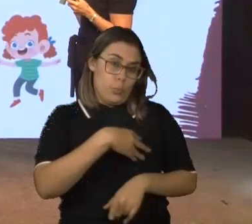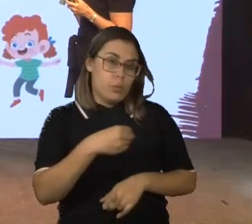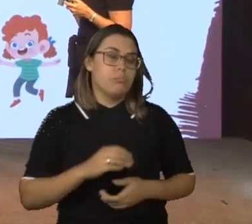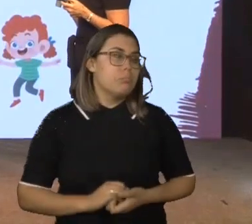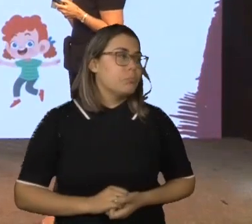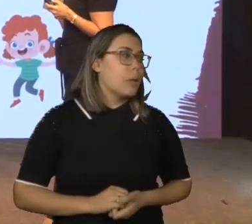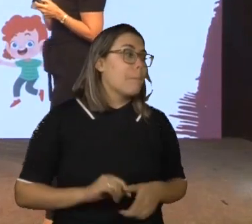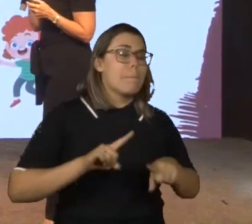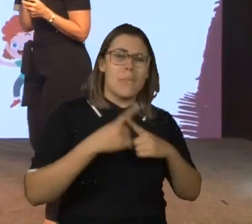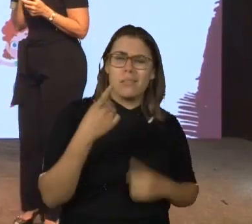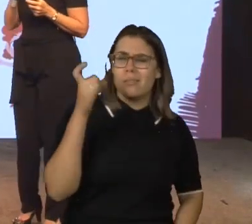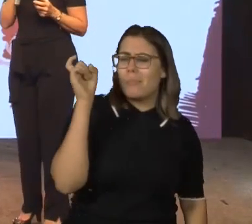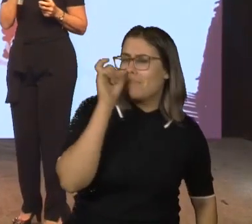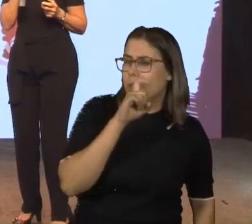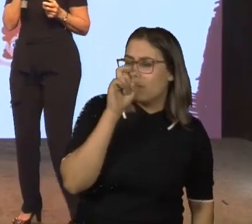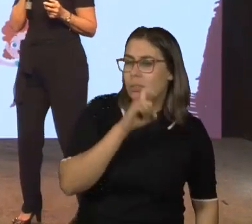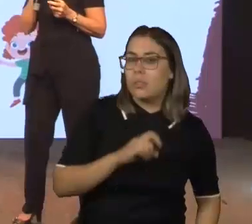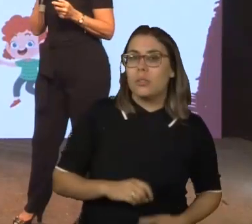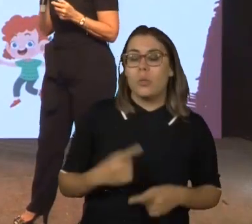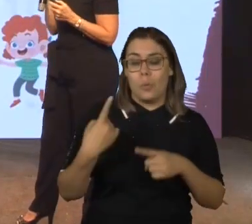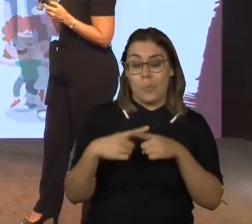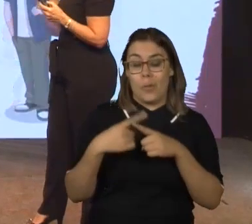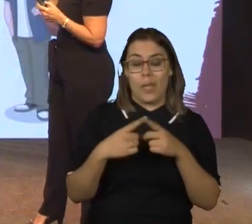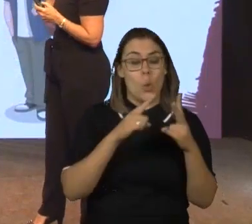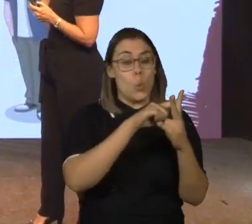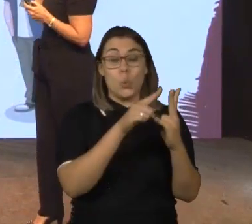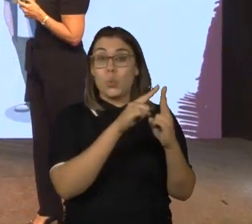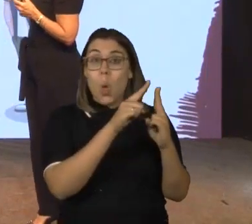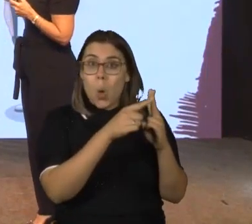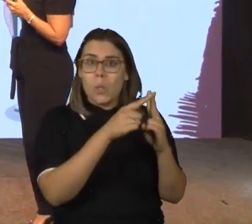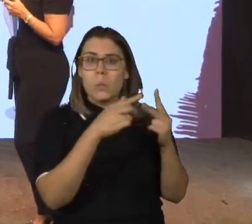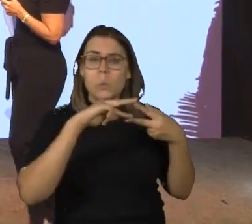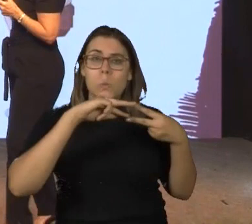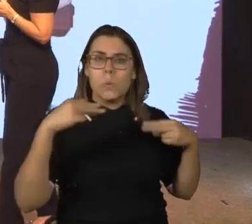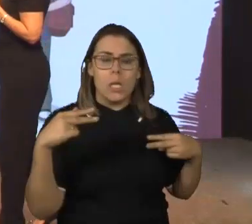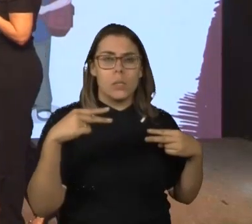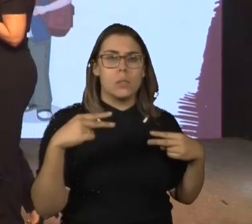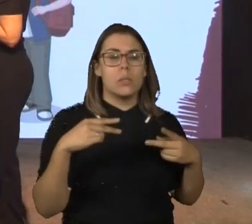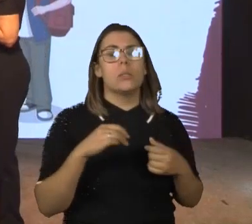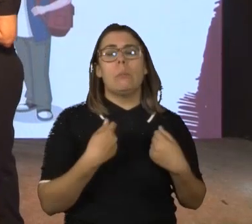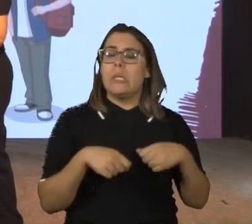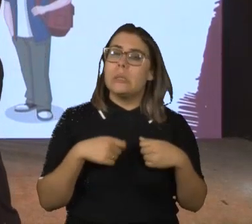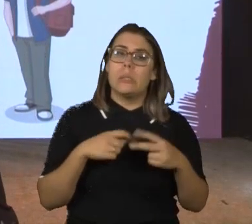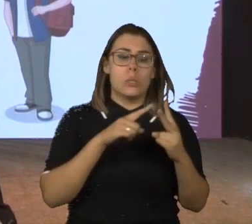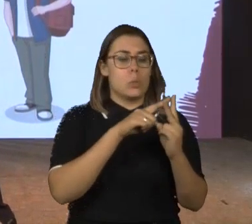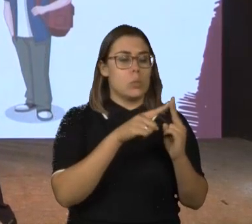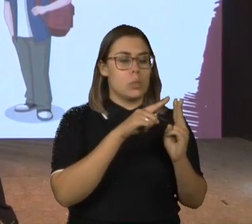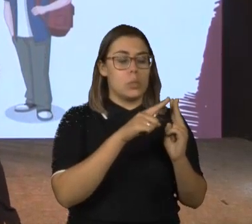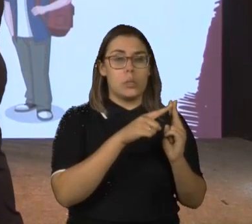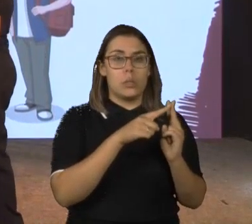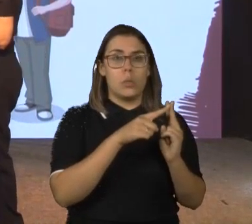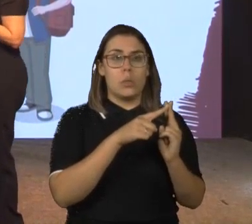É mito, porque vai depender muito da característica do casal. As pessoas com T21 apresentam uma sexualidade